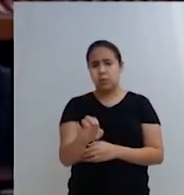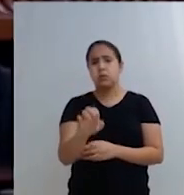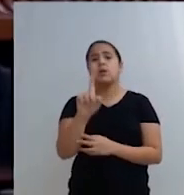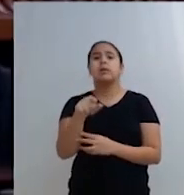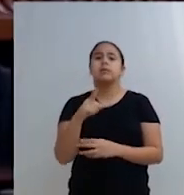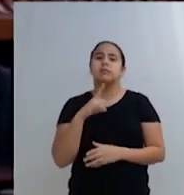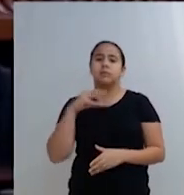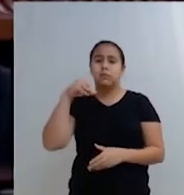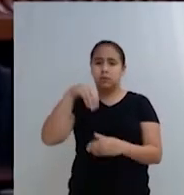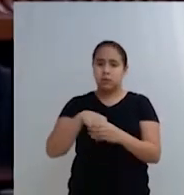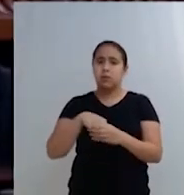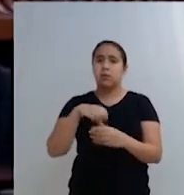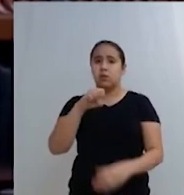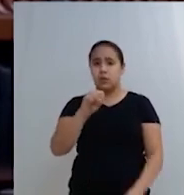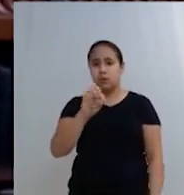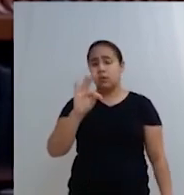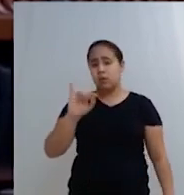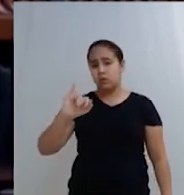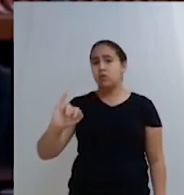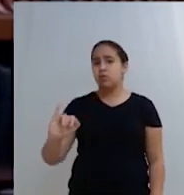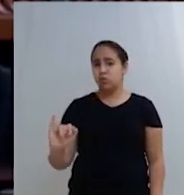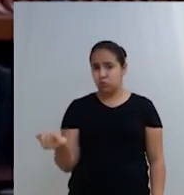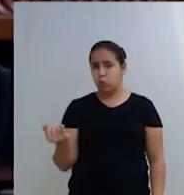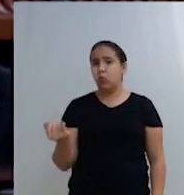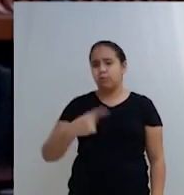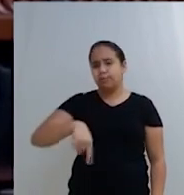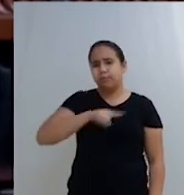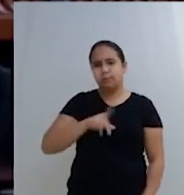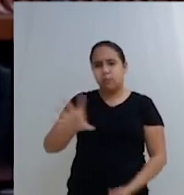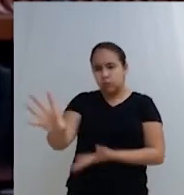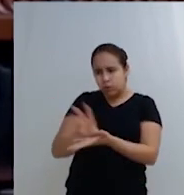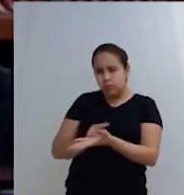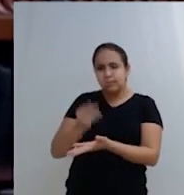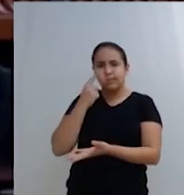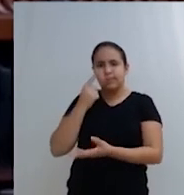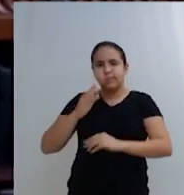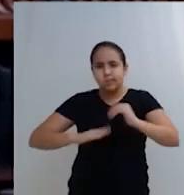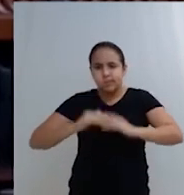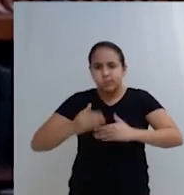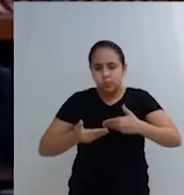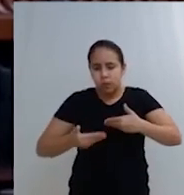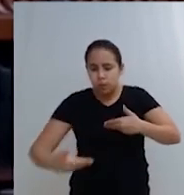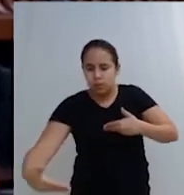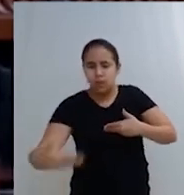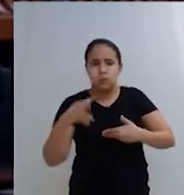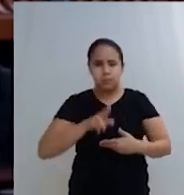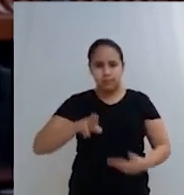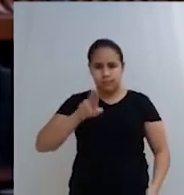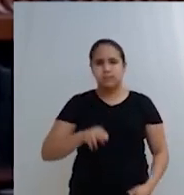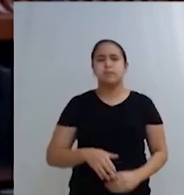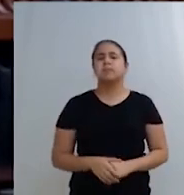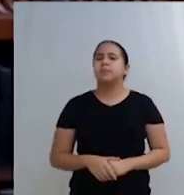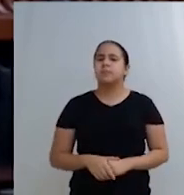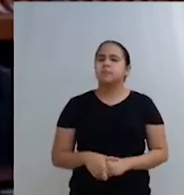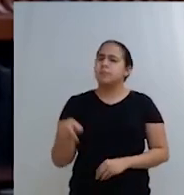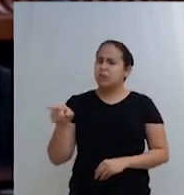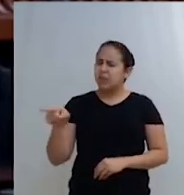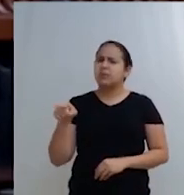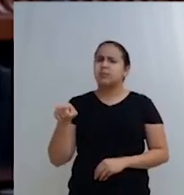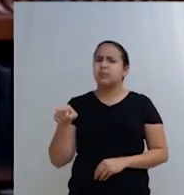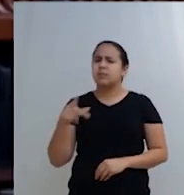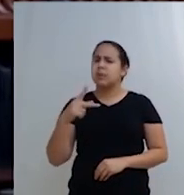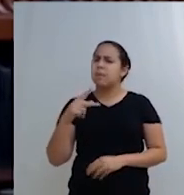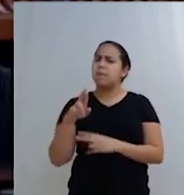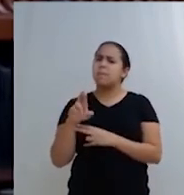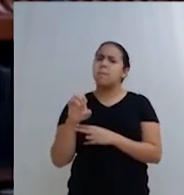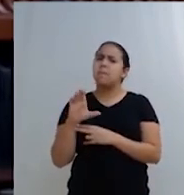precedentes qualificados. Esses precedentes qualificados, eles representam um valioso instrumento para